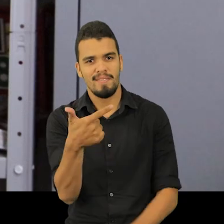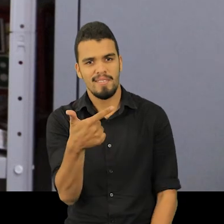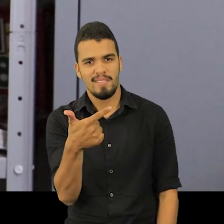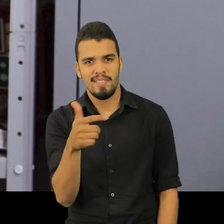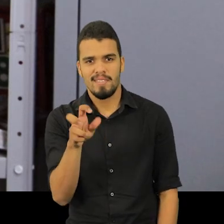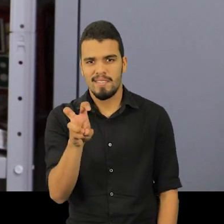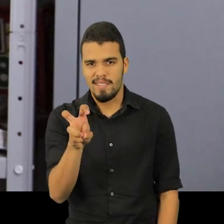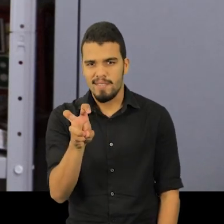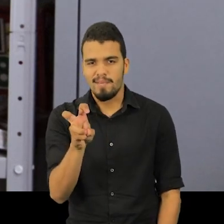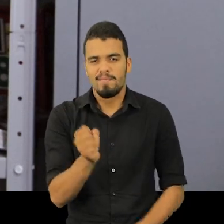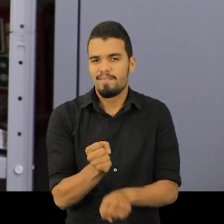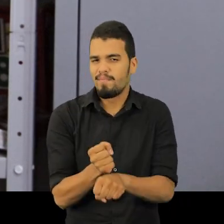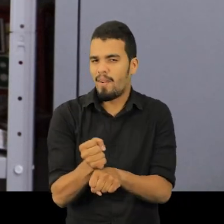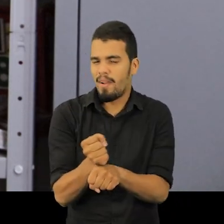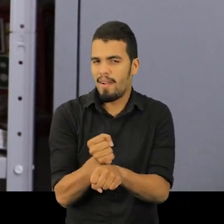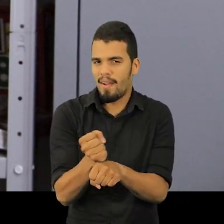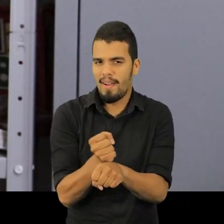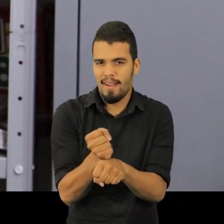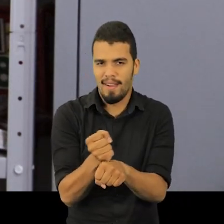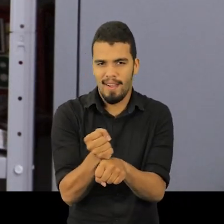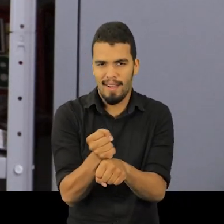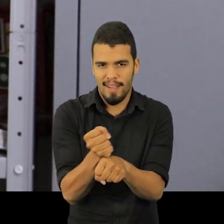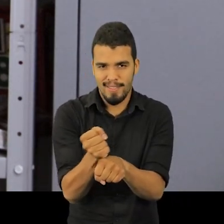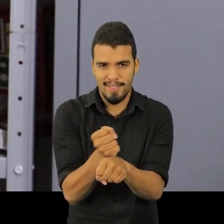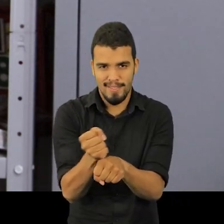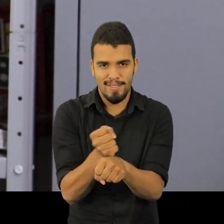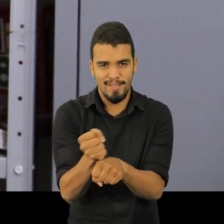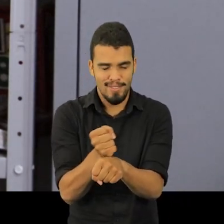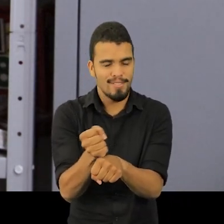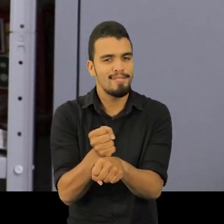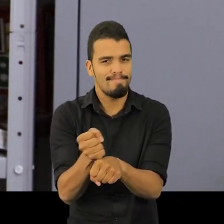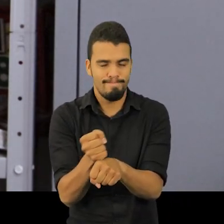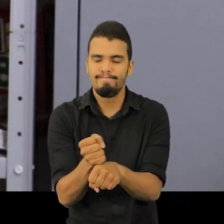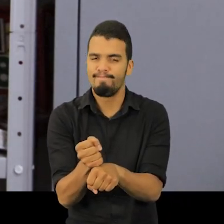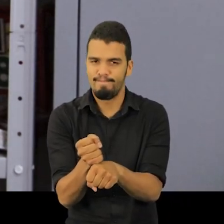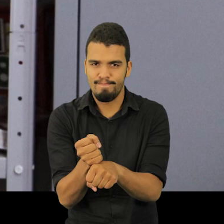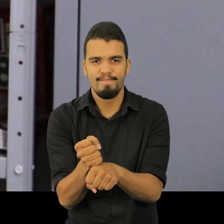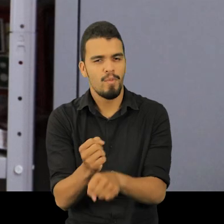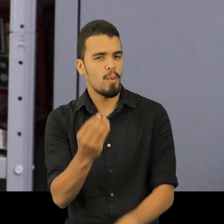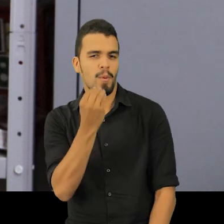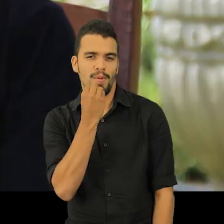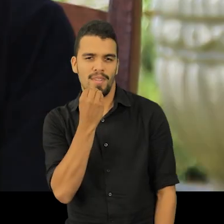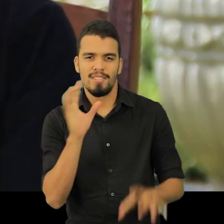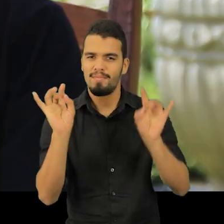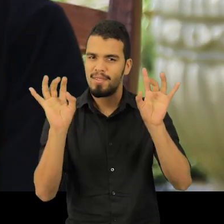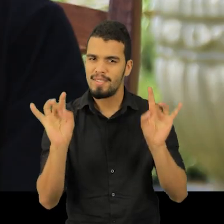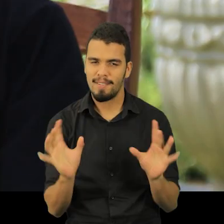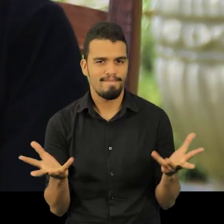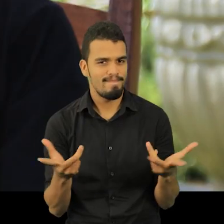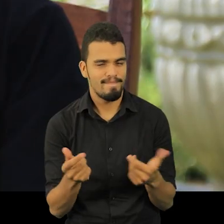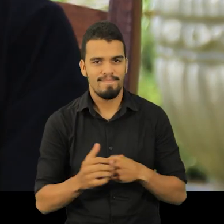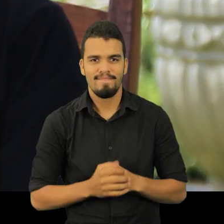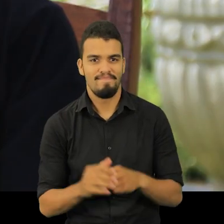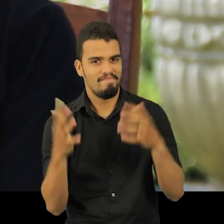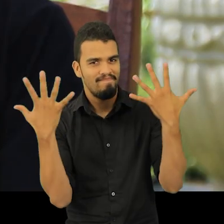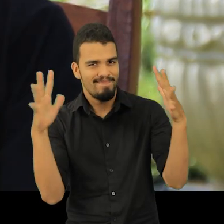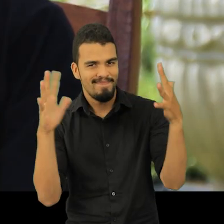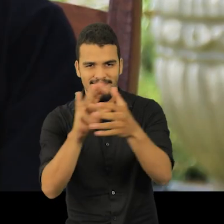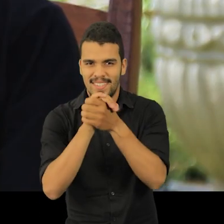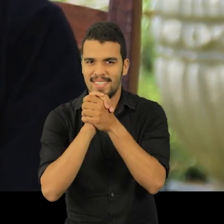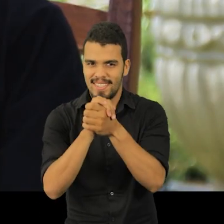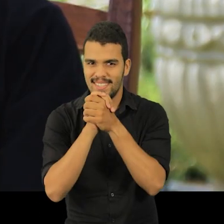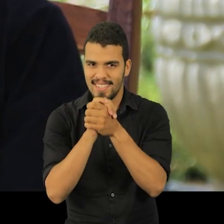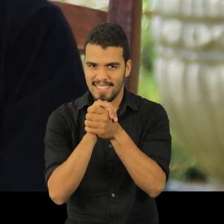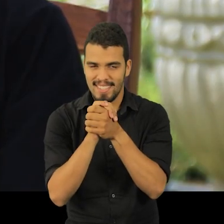Por ela existir, a universidade existir. Por ela nos proporcionar essa oportunidade. Quero só parabenizar a Uema pelos